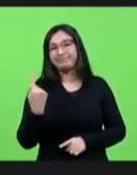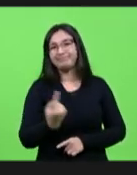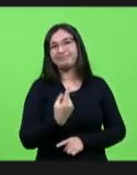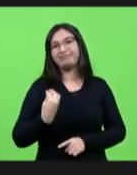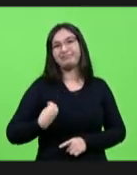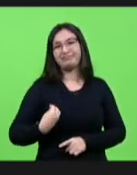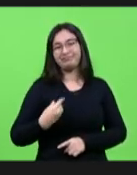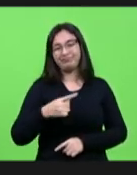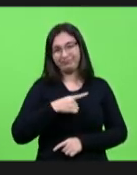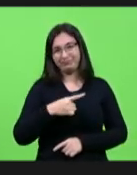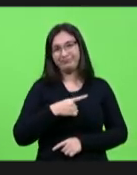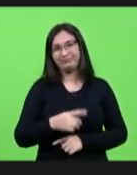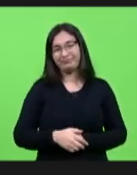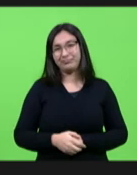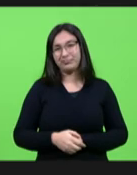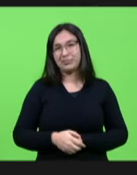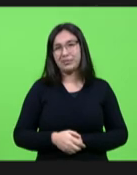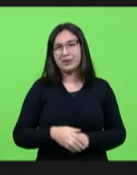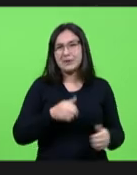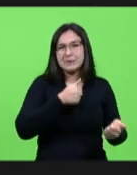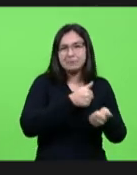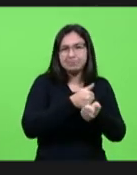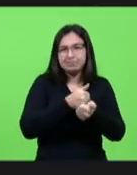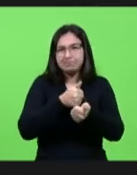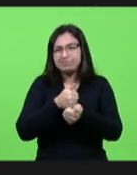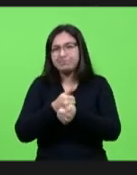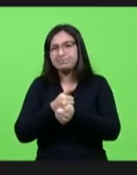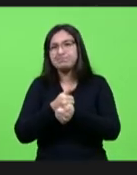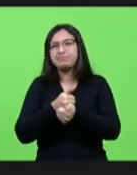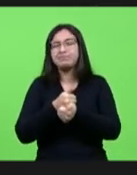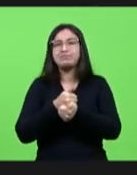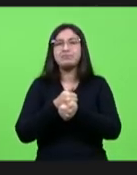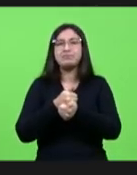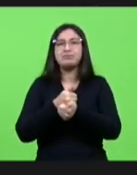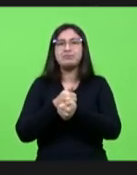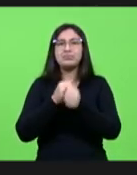proximidade Assembleia hoje